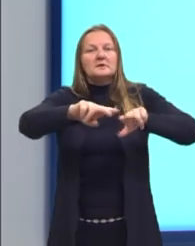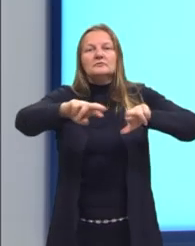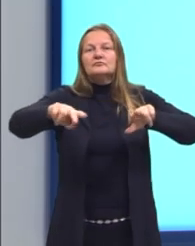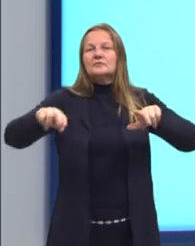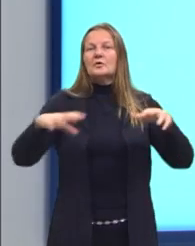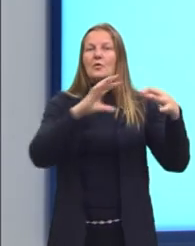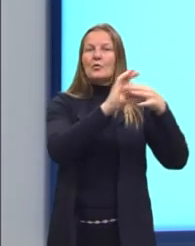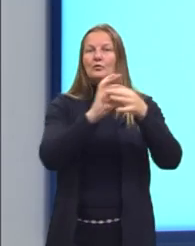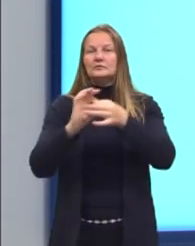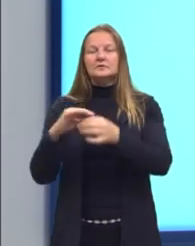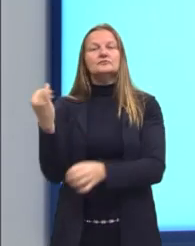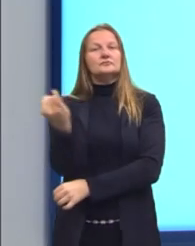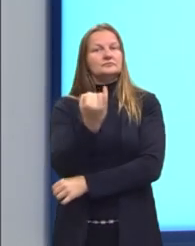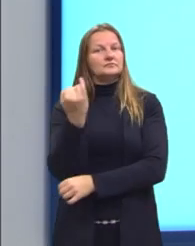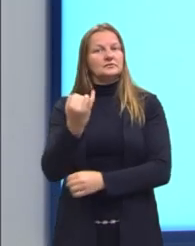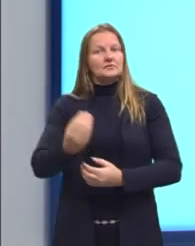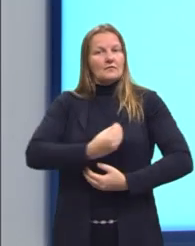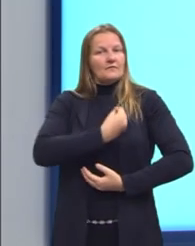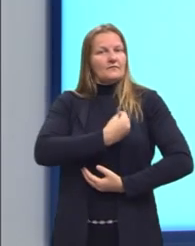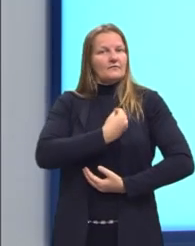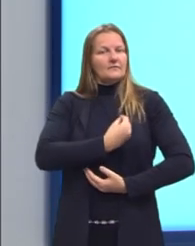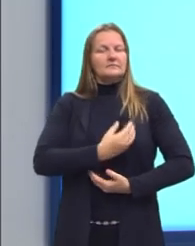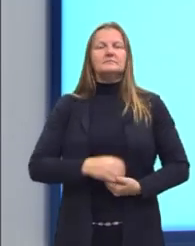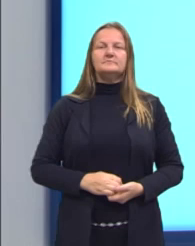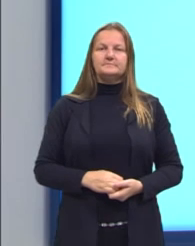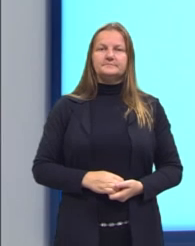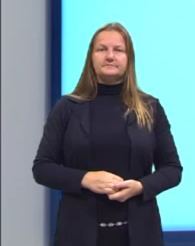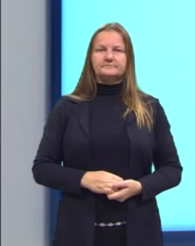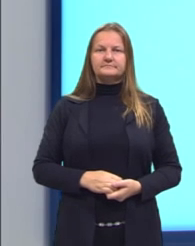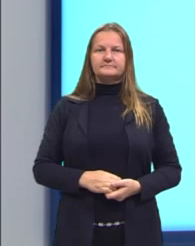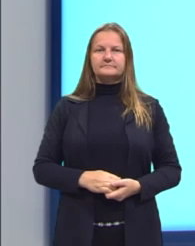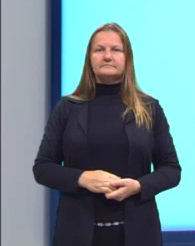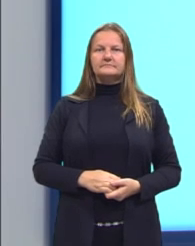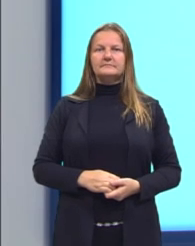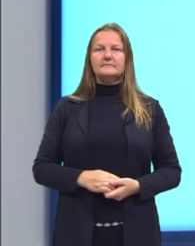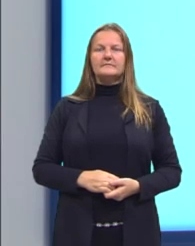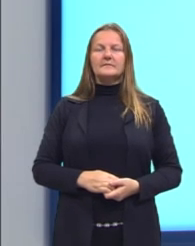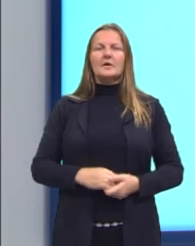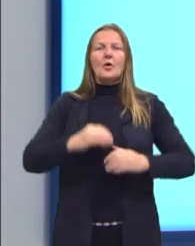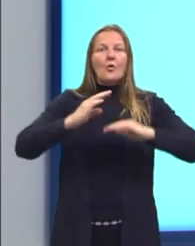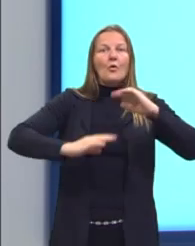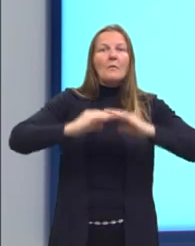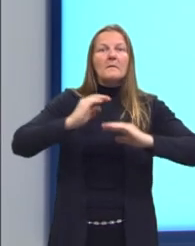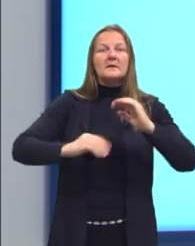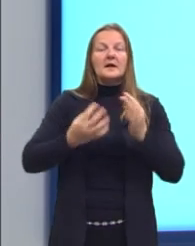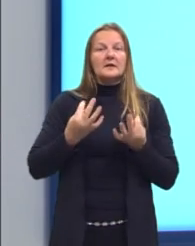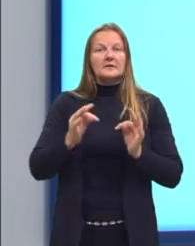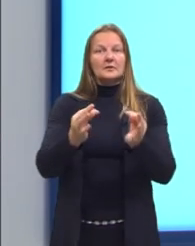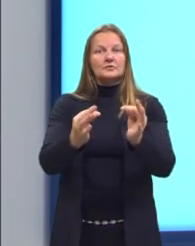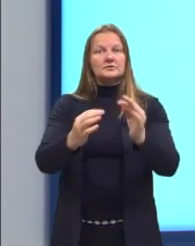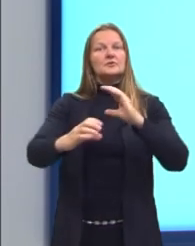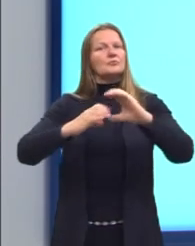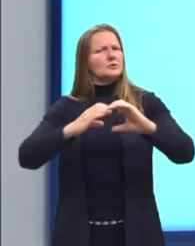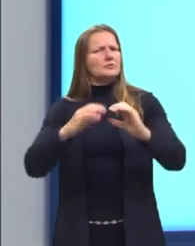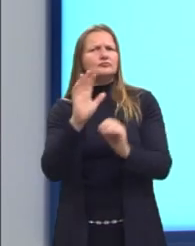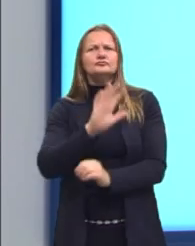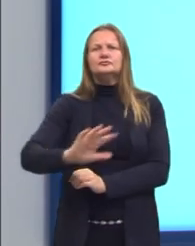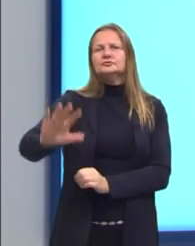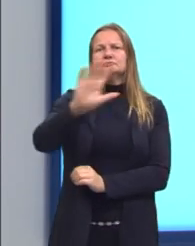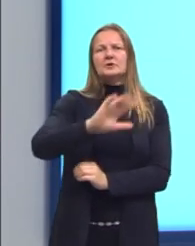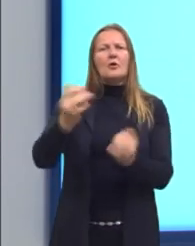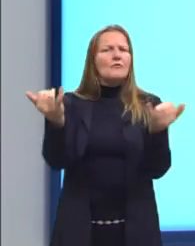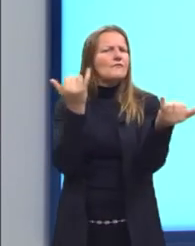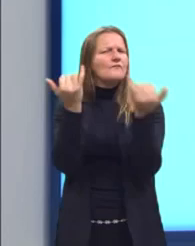contextos relevantes para a sua vida. Então, aplicar tecnologias da comunicação e da